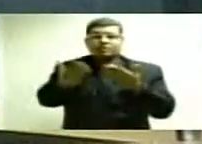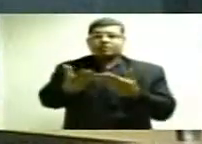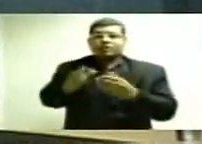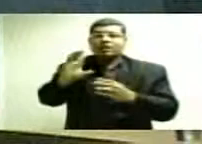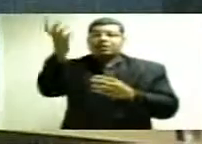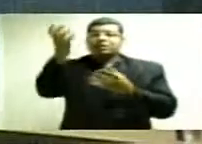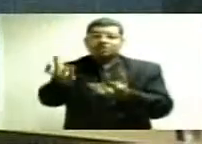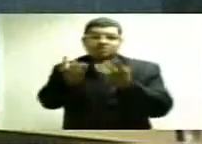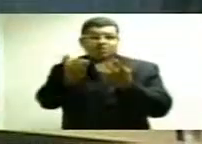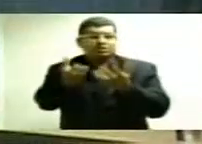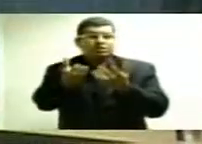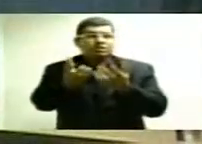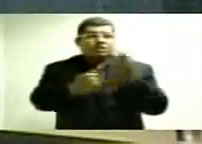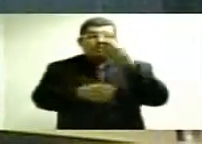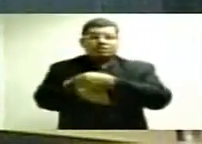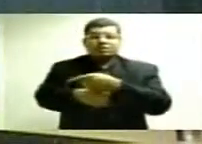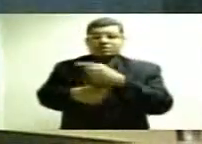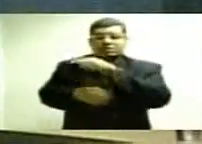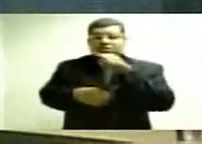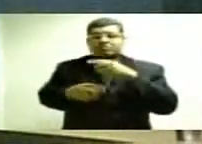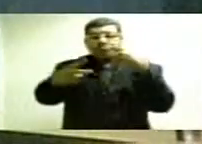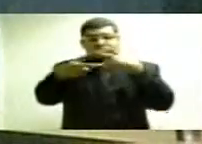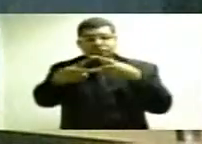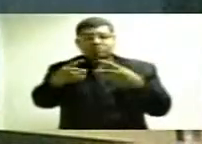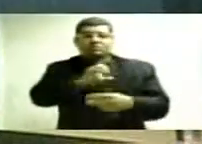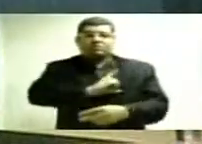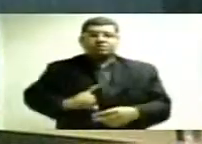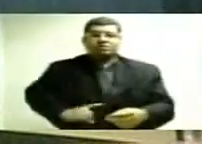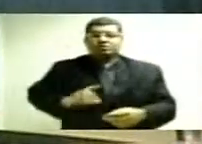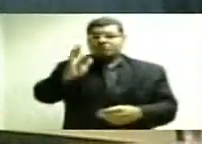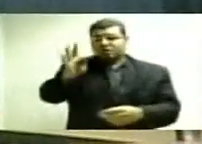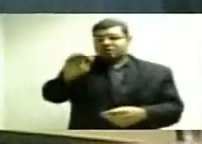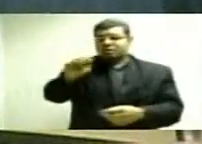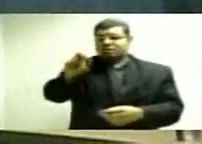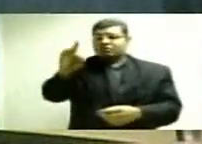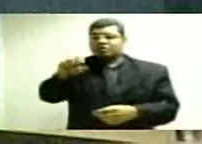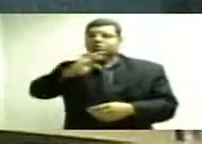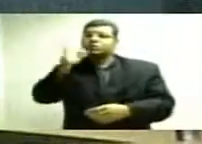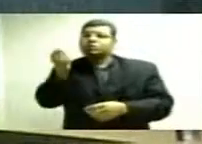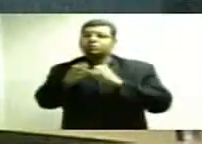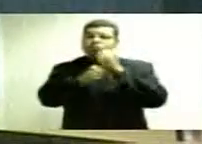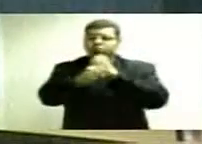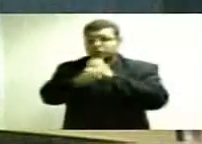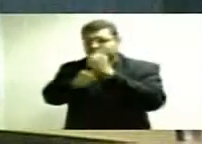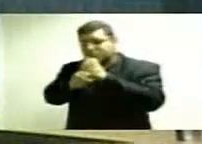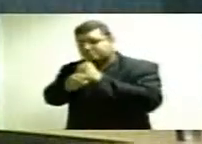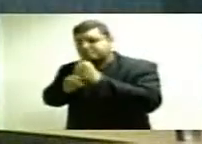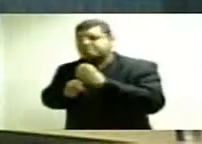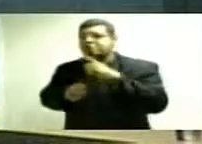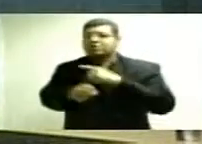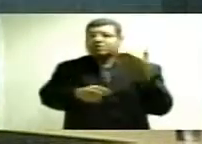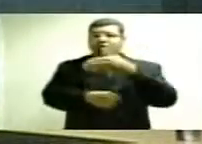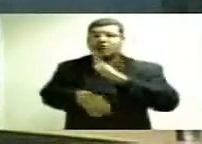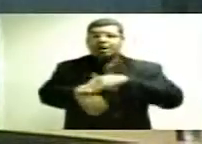Acontece que essa taxa de administração, deputado Fausto, todos os anos, ela